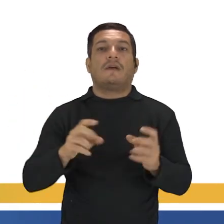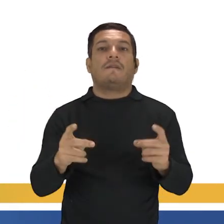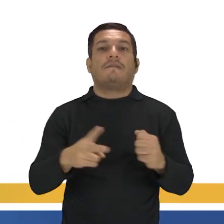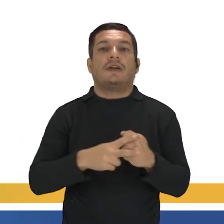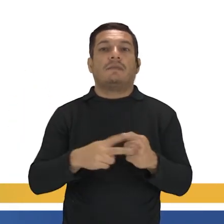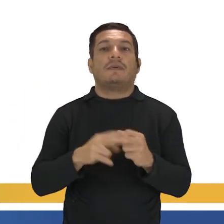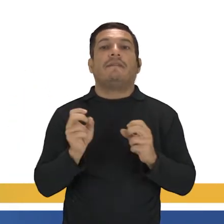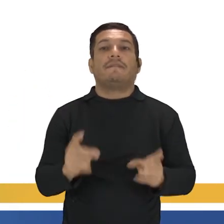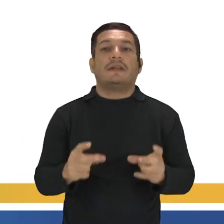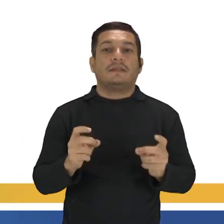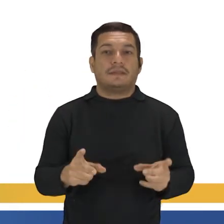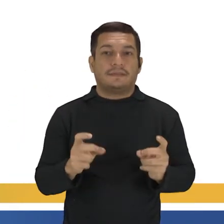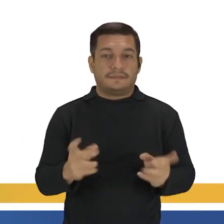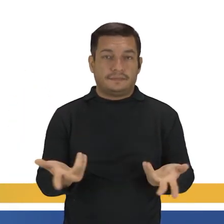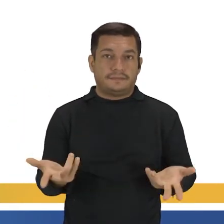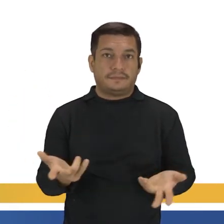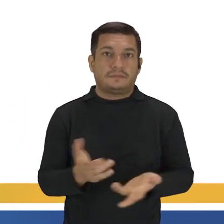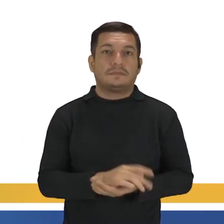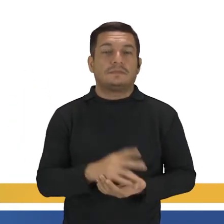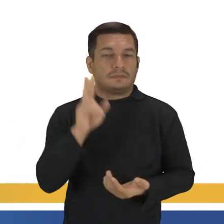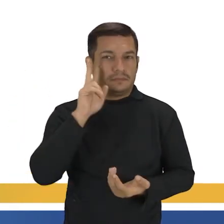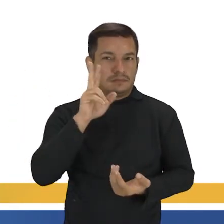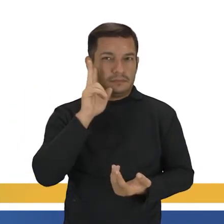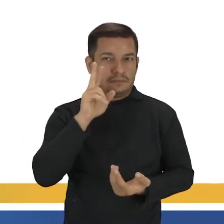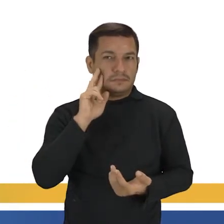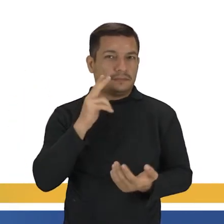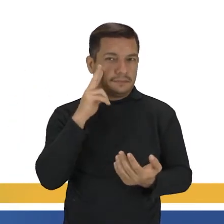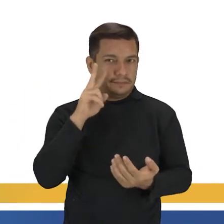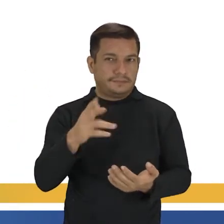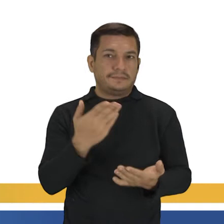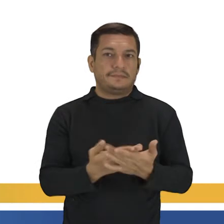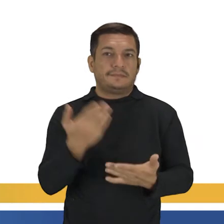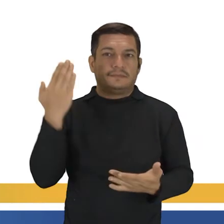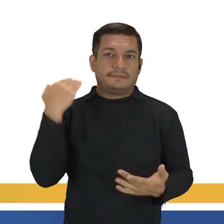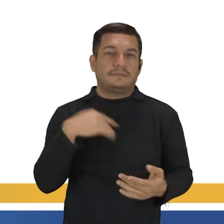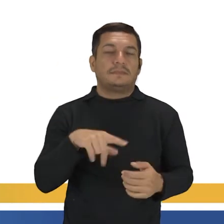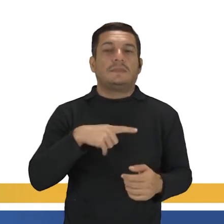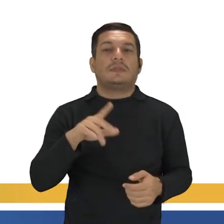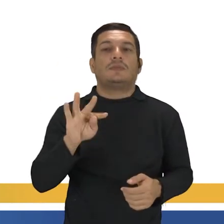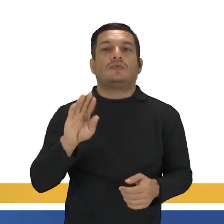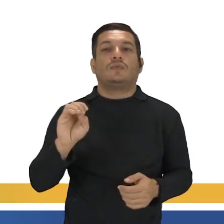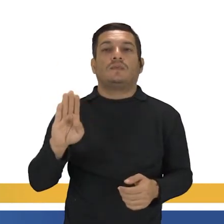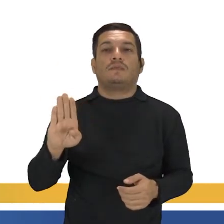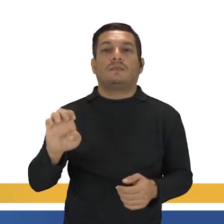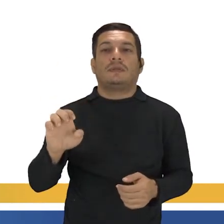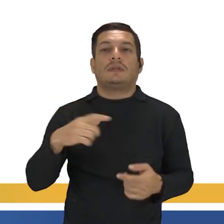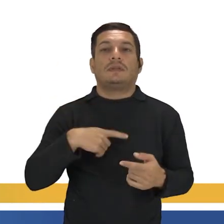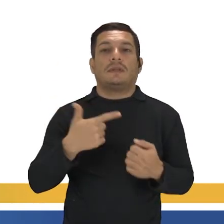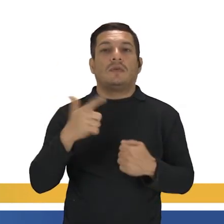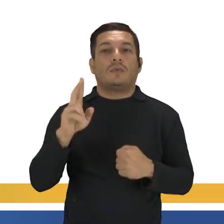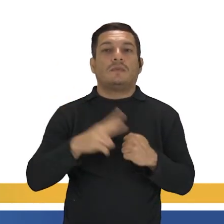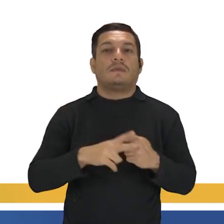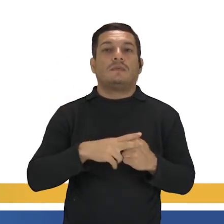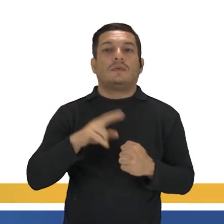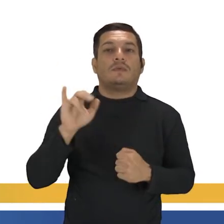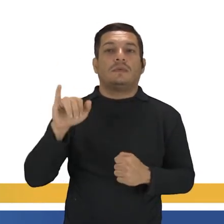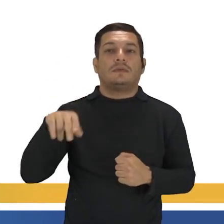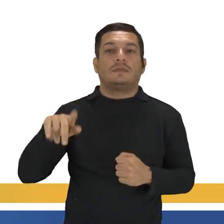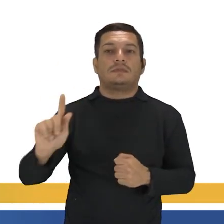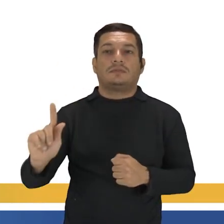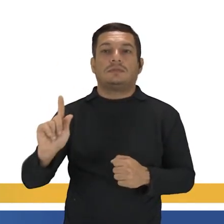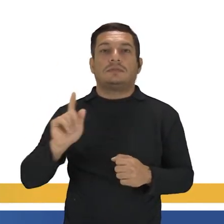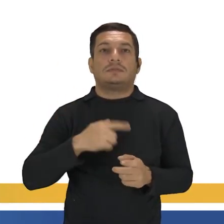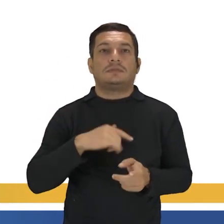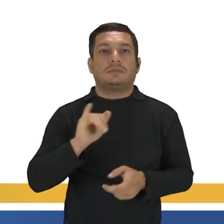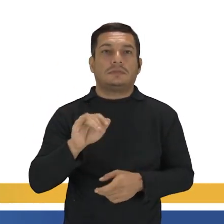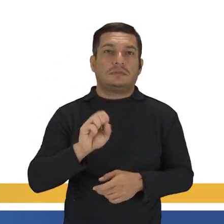presente contínuo. Lembra que a gente viu isso na aula retrasada? Tem to be e o outro verbo com ing. Se